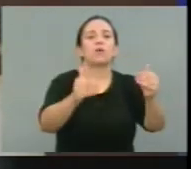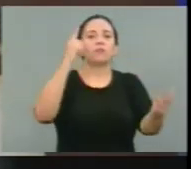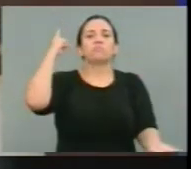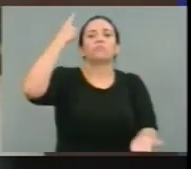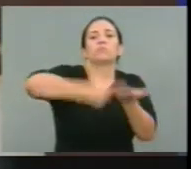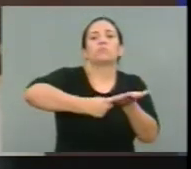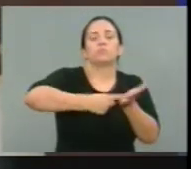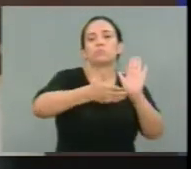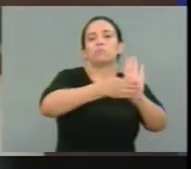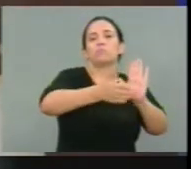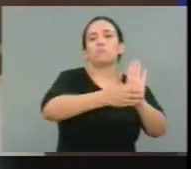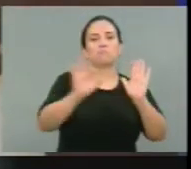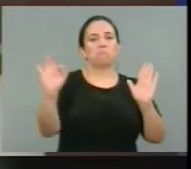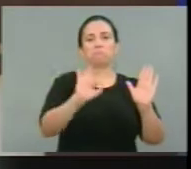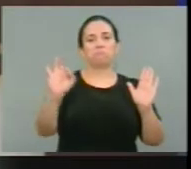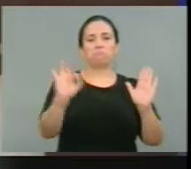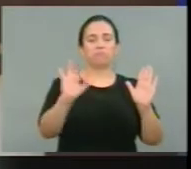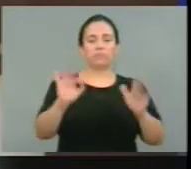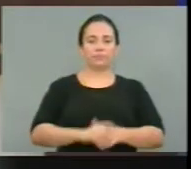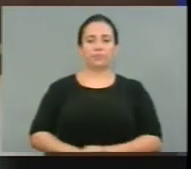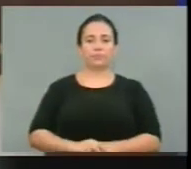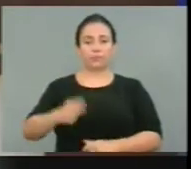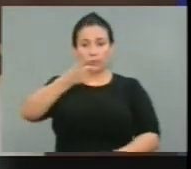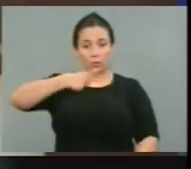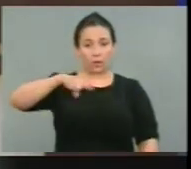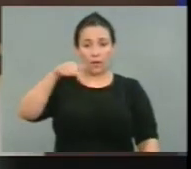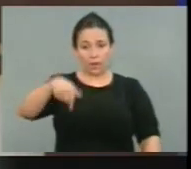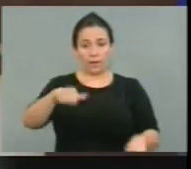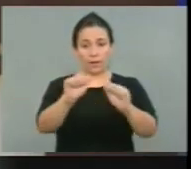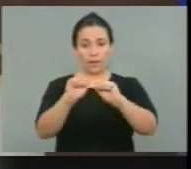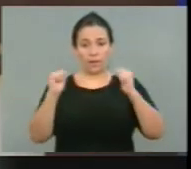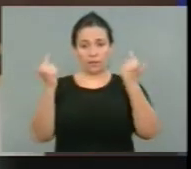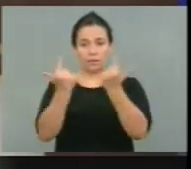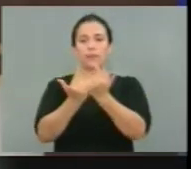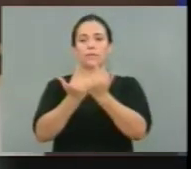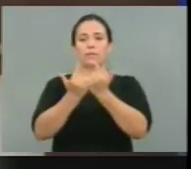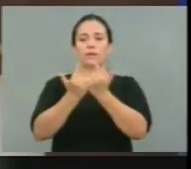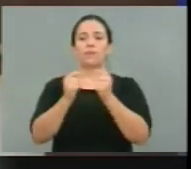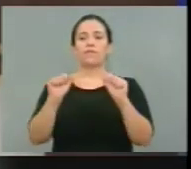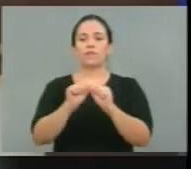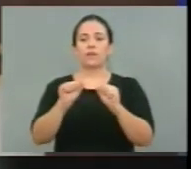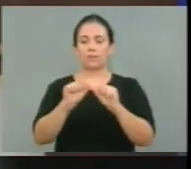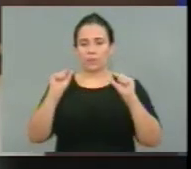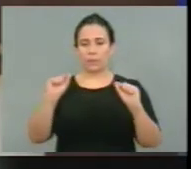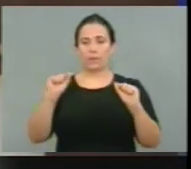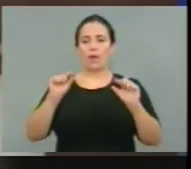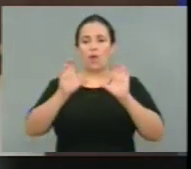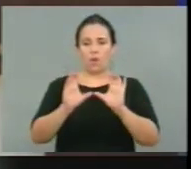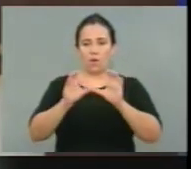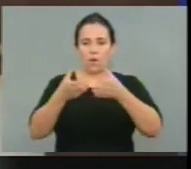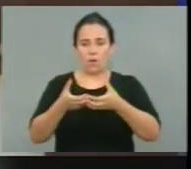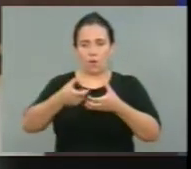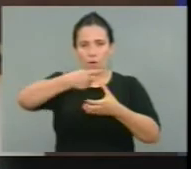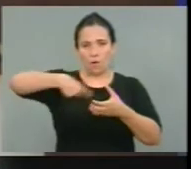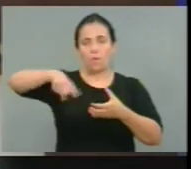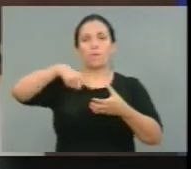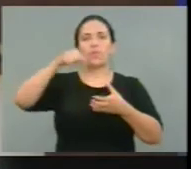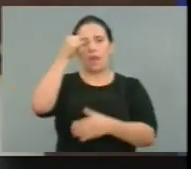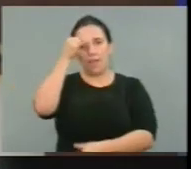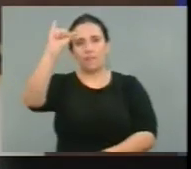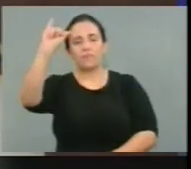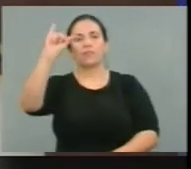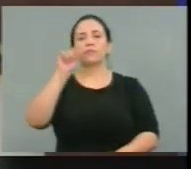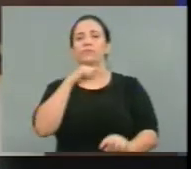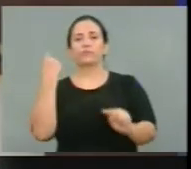Inclusive, nós aqui, quando nós fizemos o Comitê pela Prevenção dos